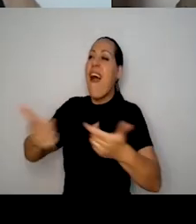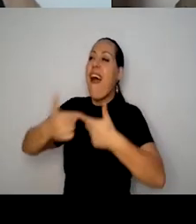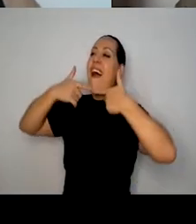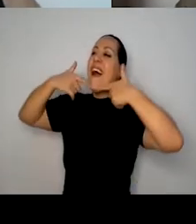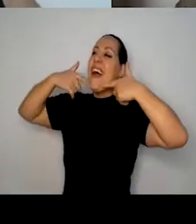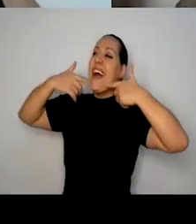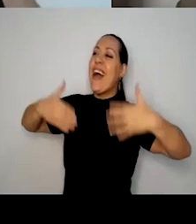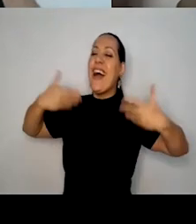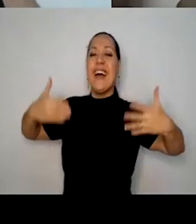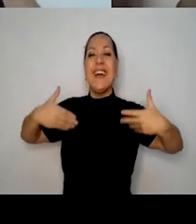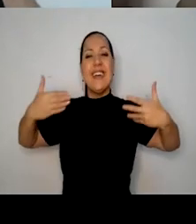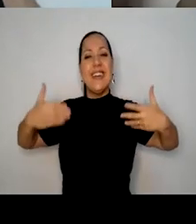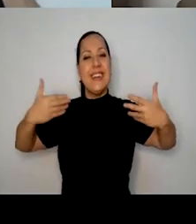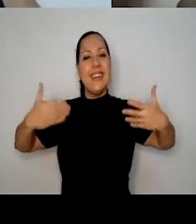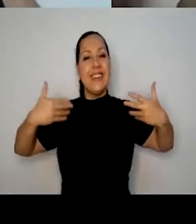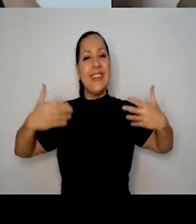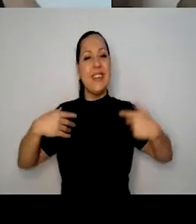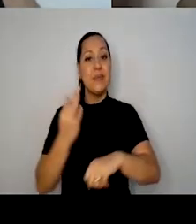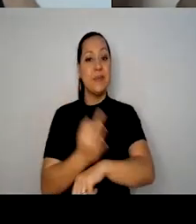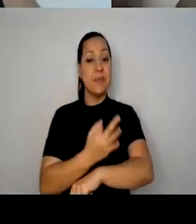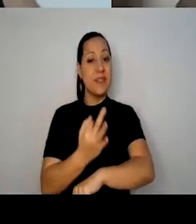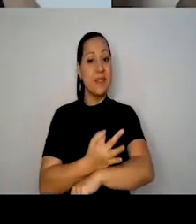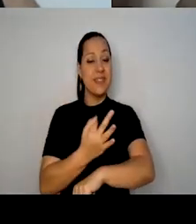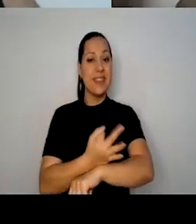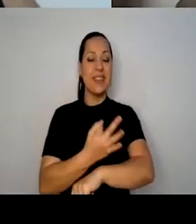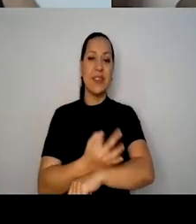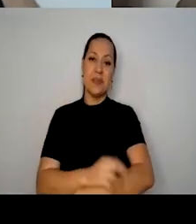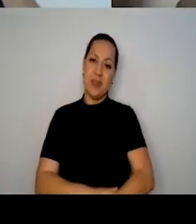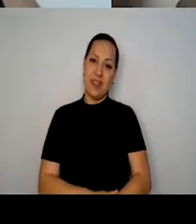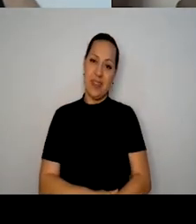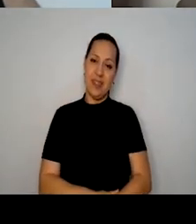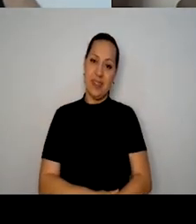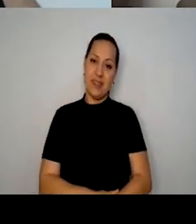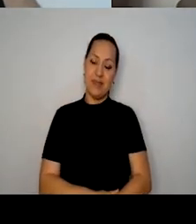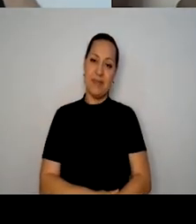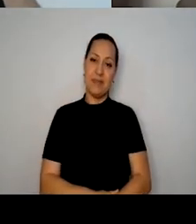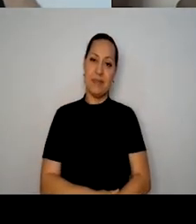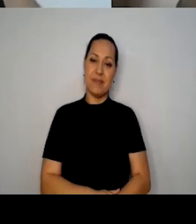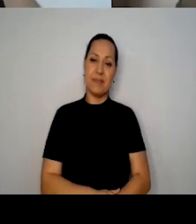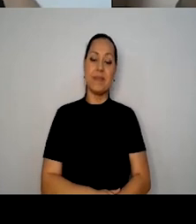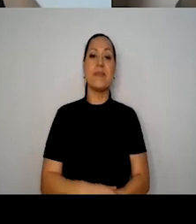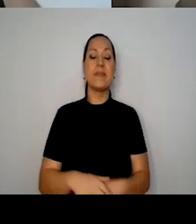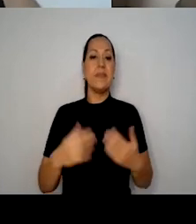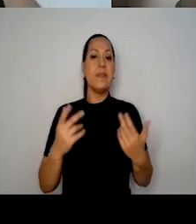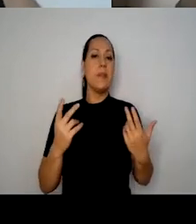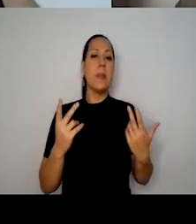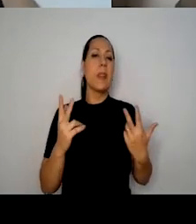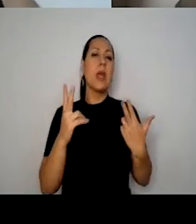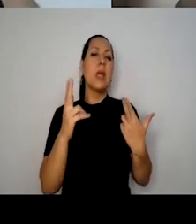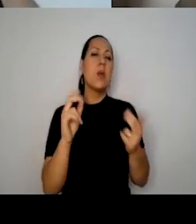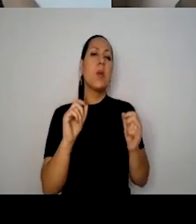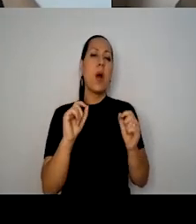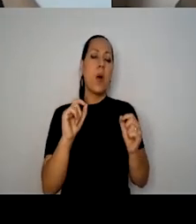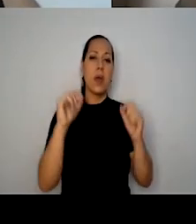O riso tem essa função, né? Assim como a tragédia grega